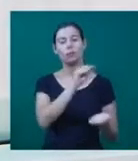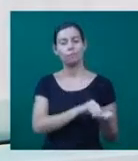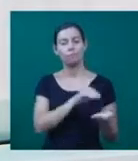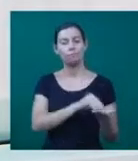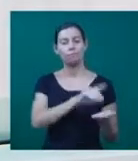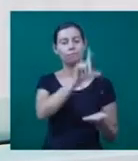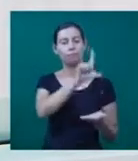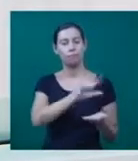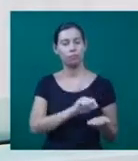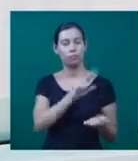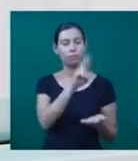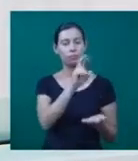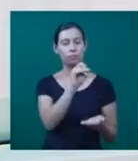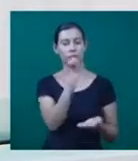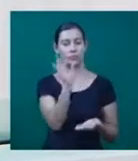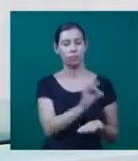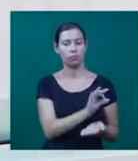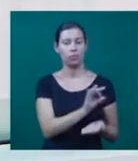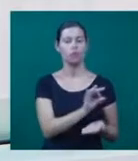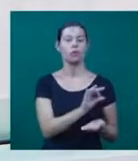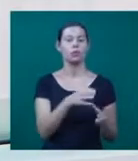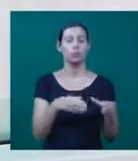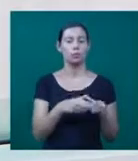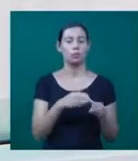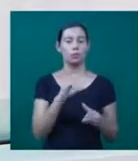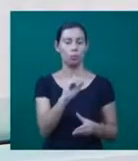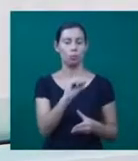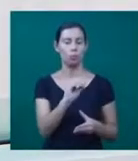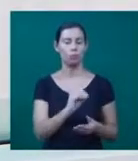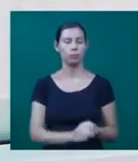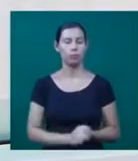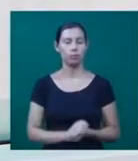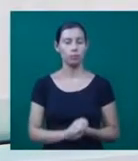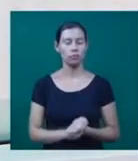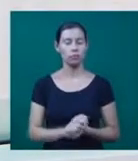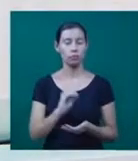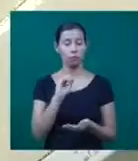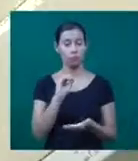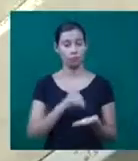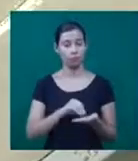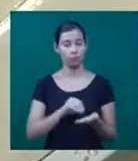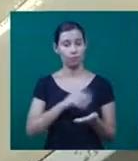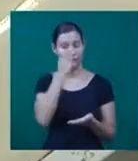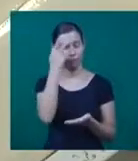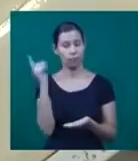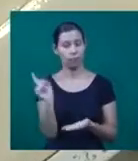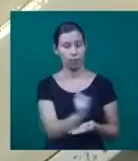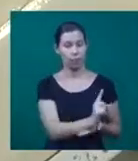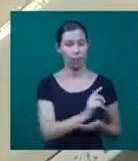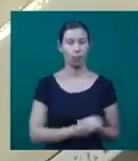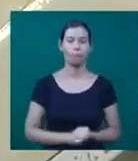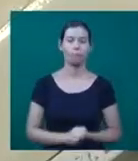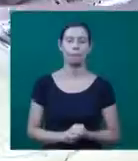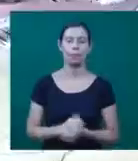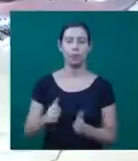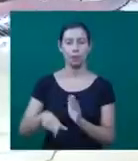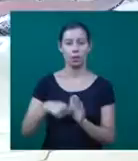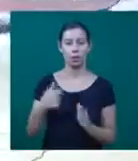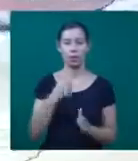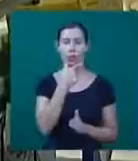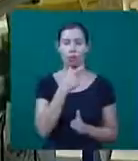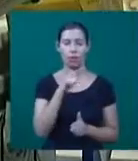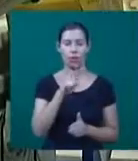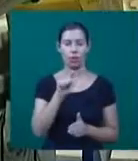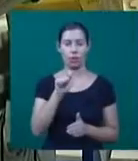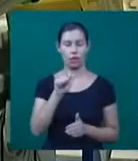principalmente dos grupos O. A ausência de doadores afeta o abastecimento. É a primeira vez que Gabriel doa